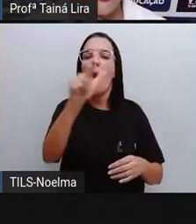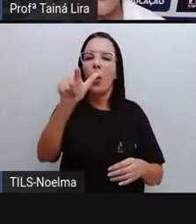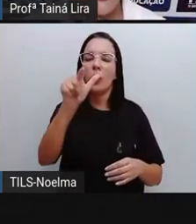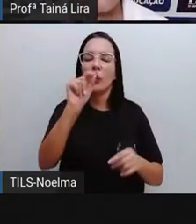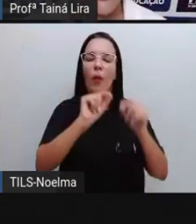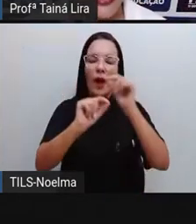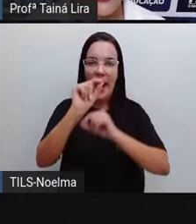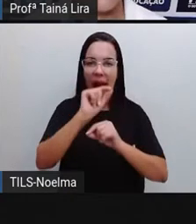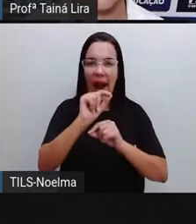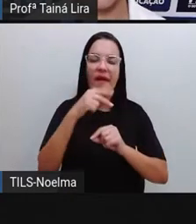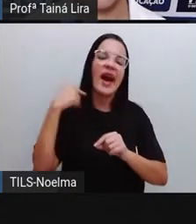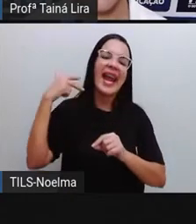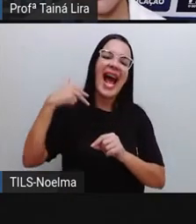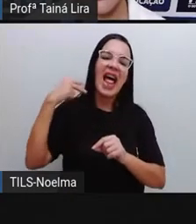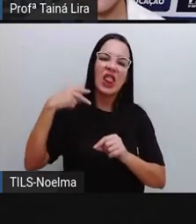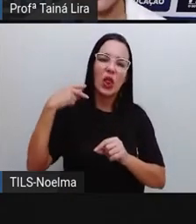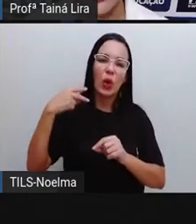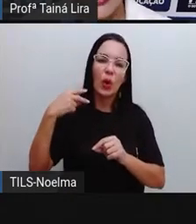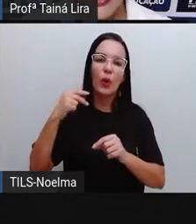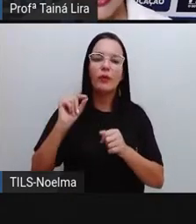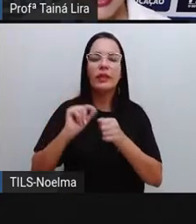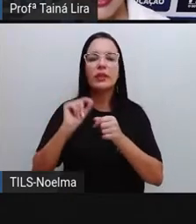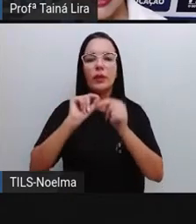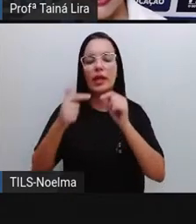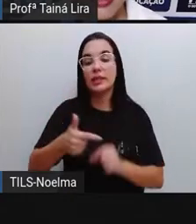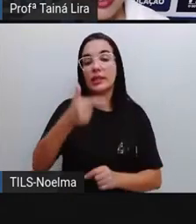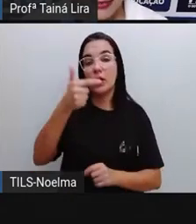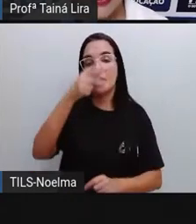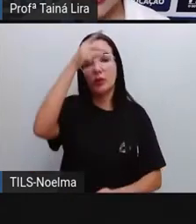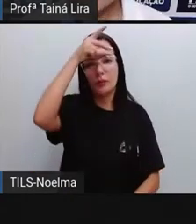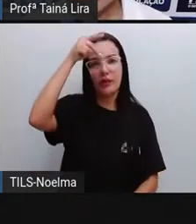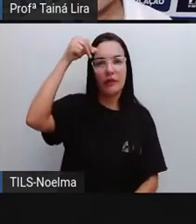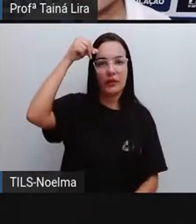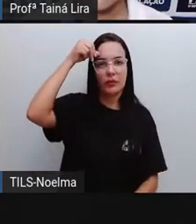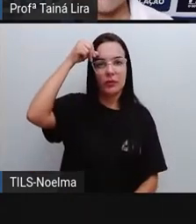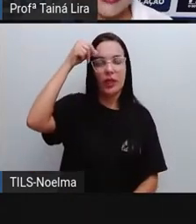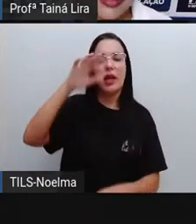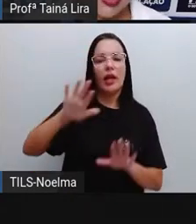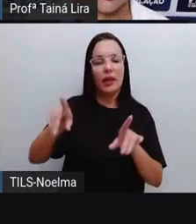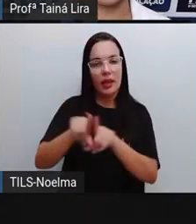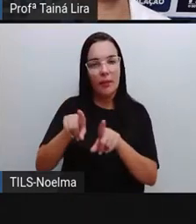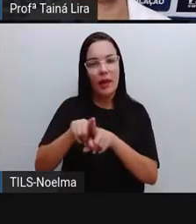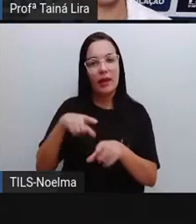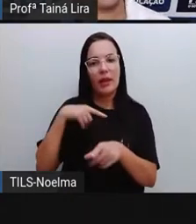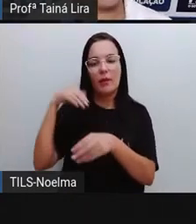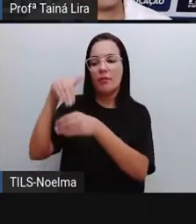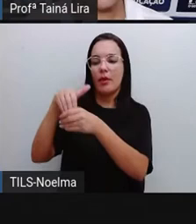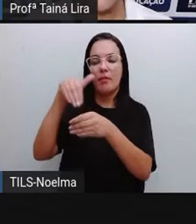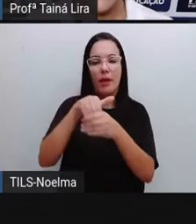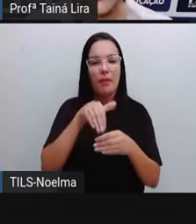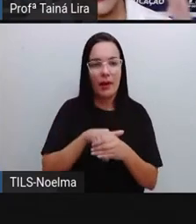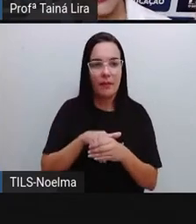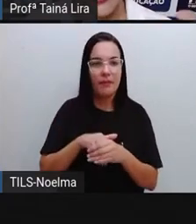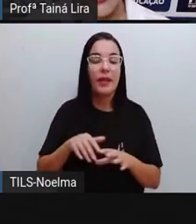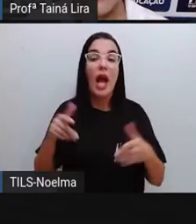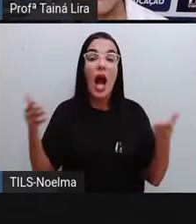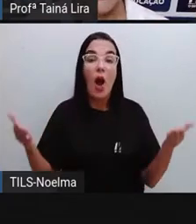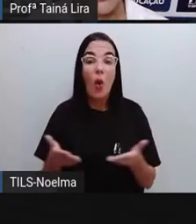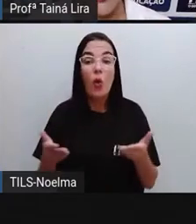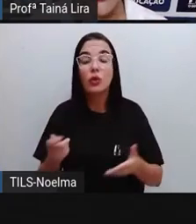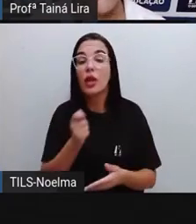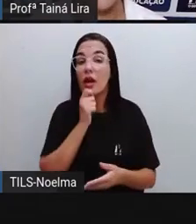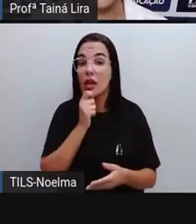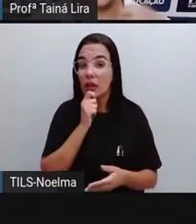município, e havia ali também um processo de eleição. Ainda hoje, qualquer cargo, né,